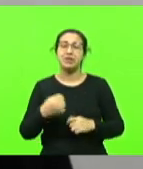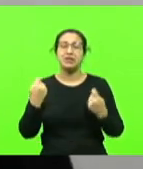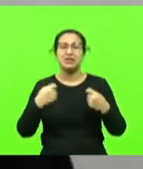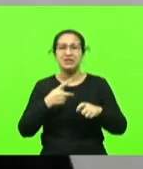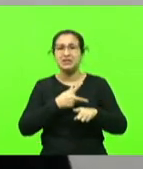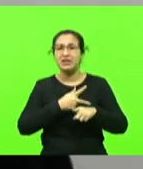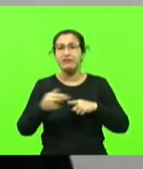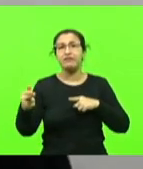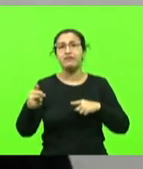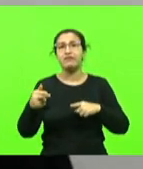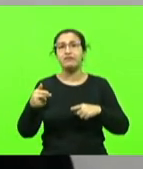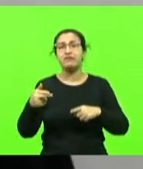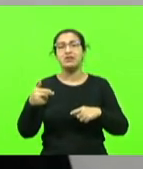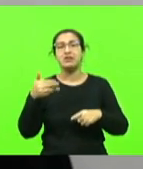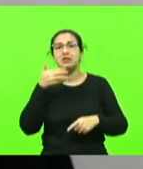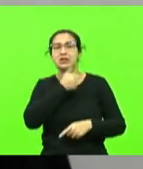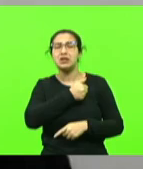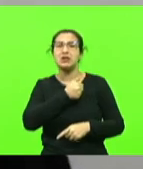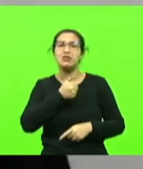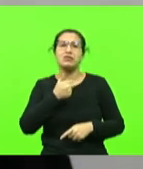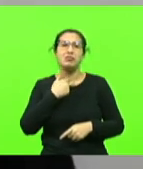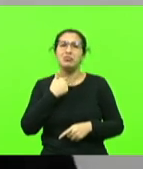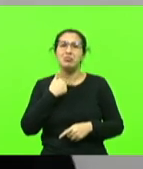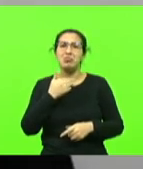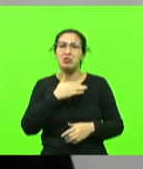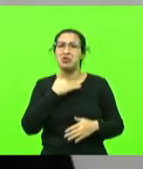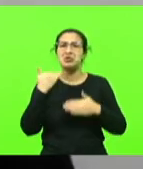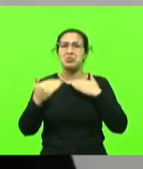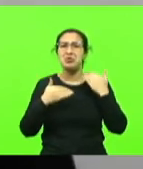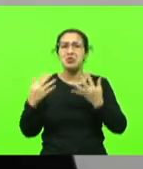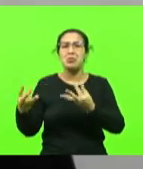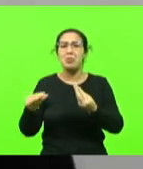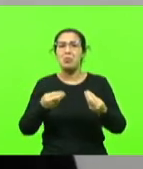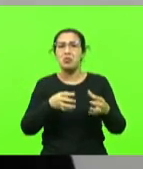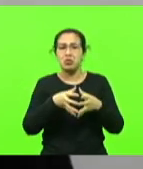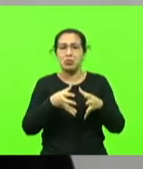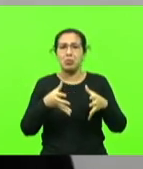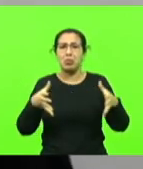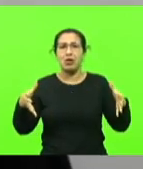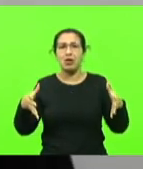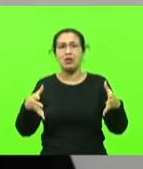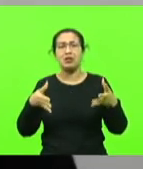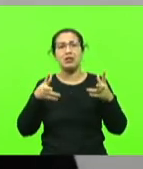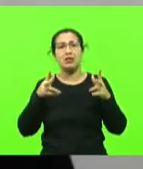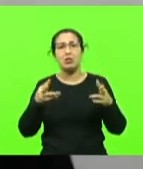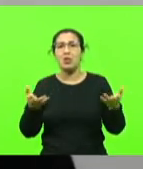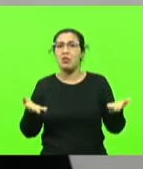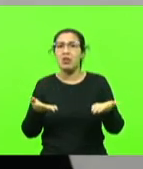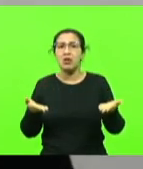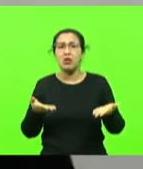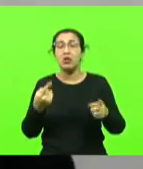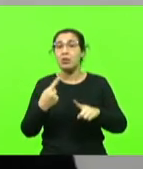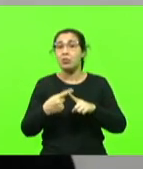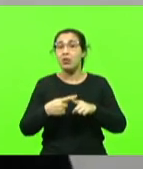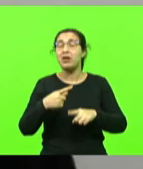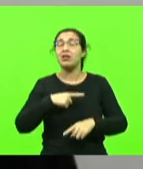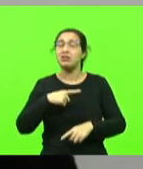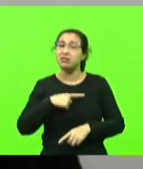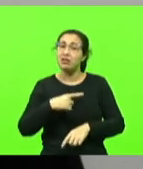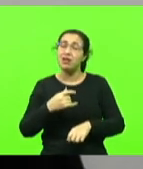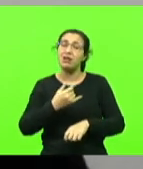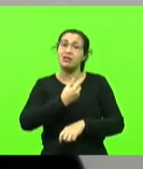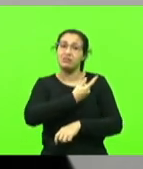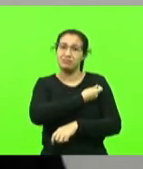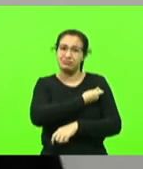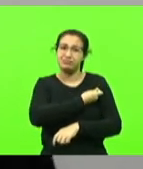Nós não podemos ficar perdendo vidas da forma com que estamos perdendo quando temos mecanismos, pelo